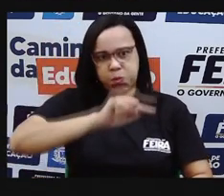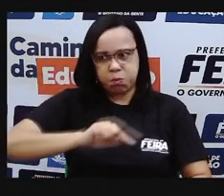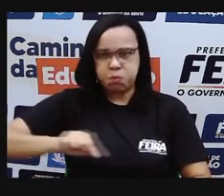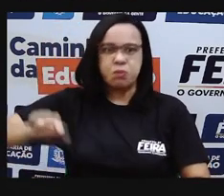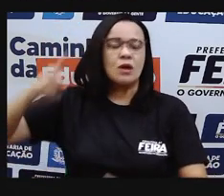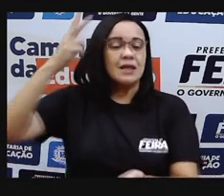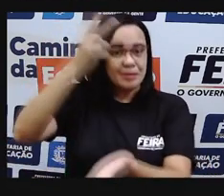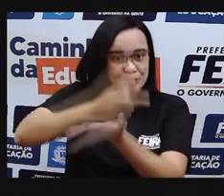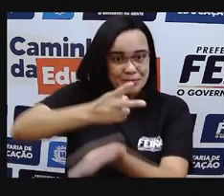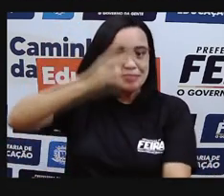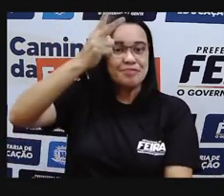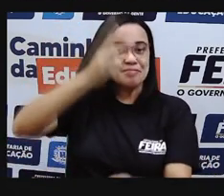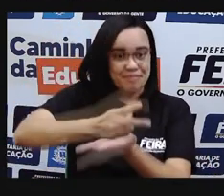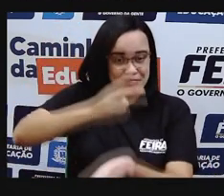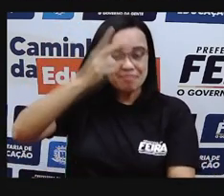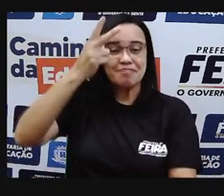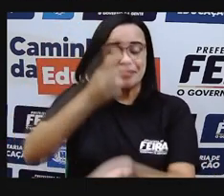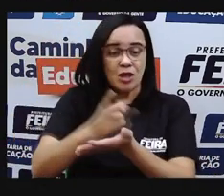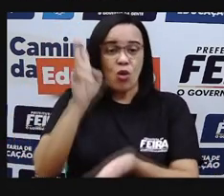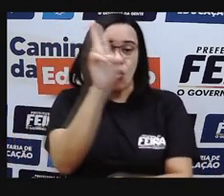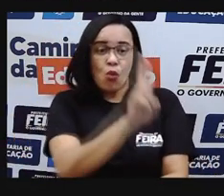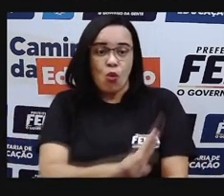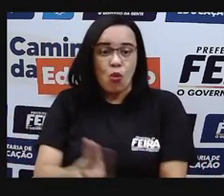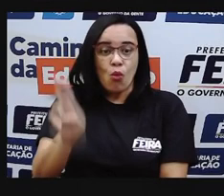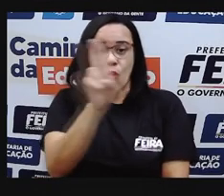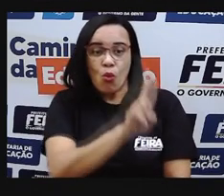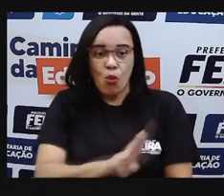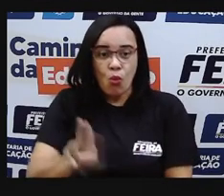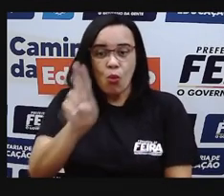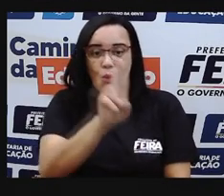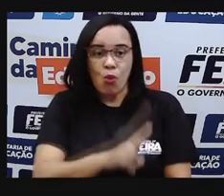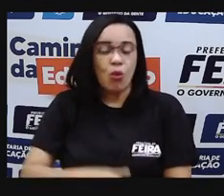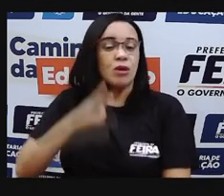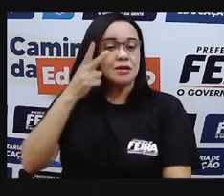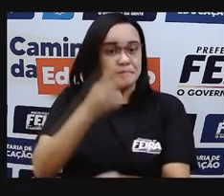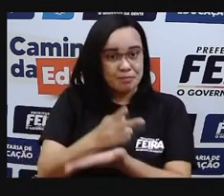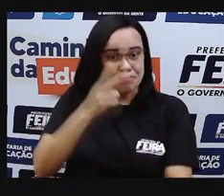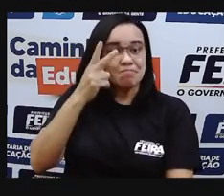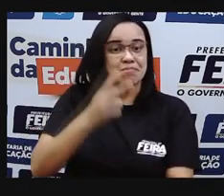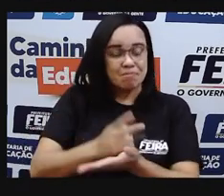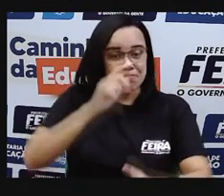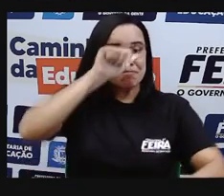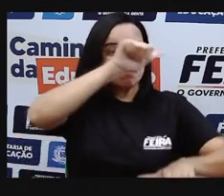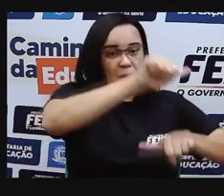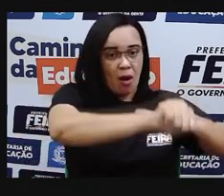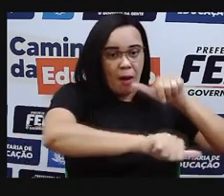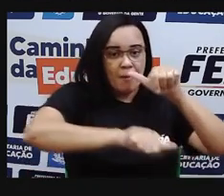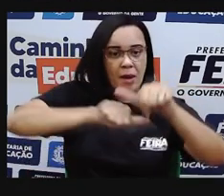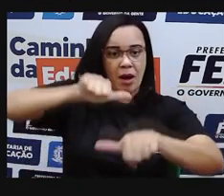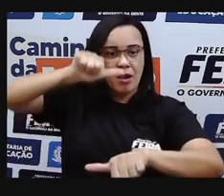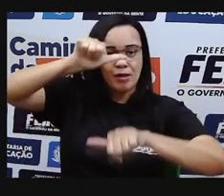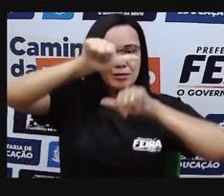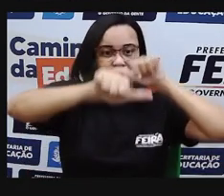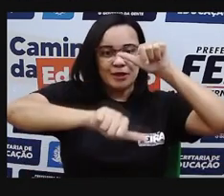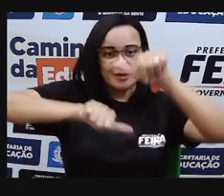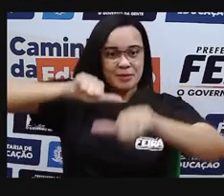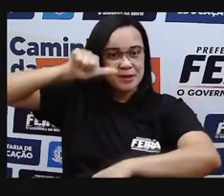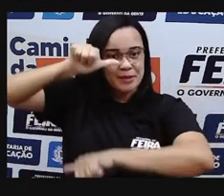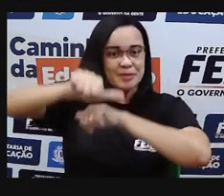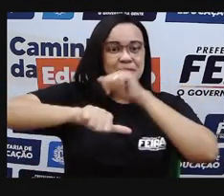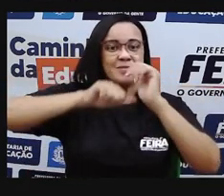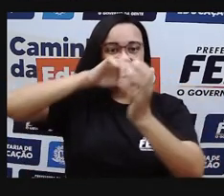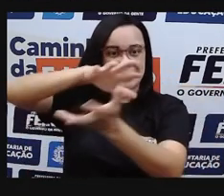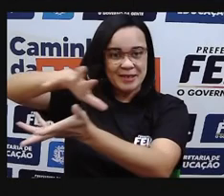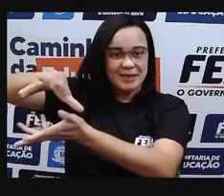utilização e consumo dessa substância, né? Desse gás e oxigênio no nosso planeta,